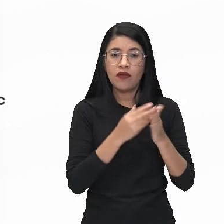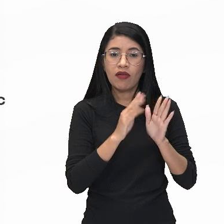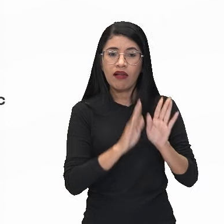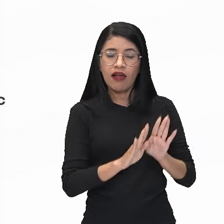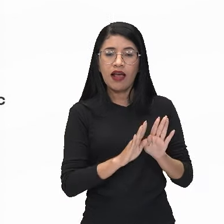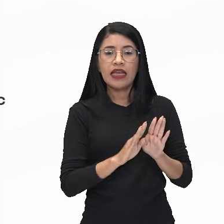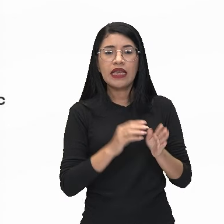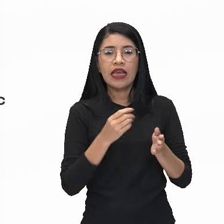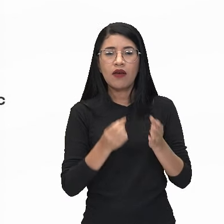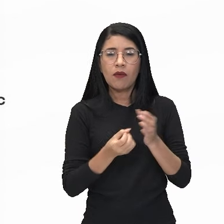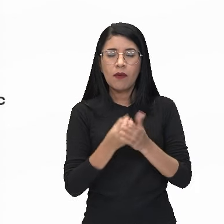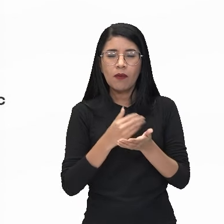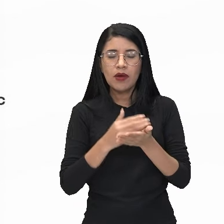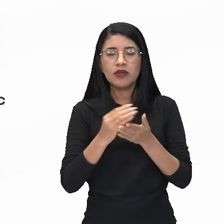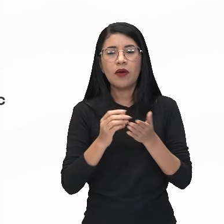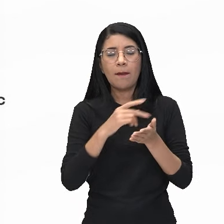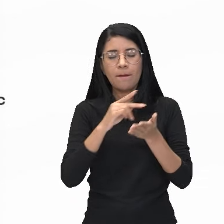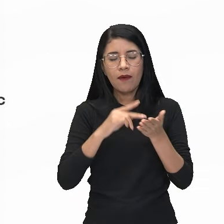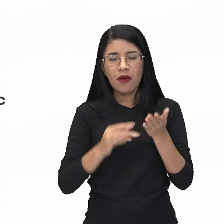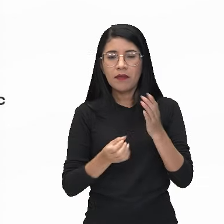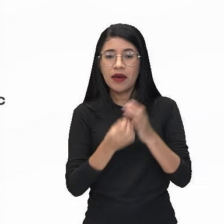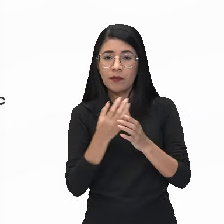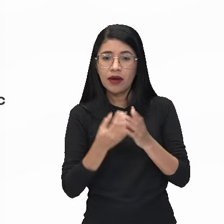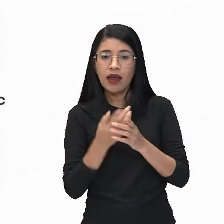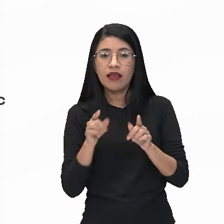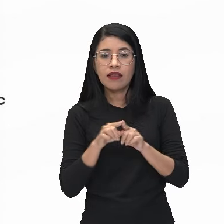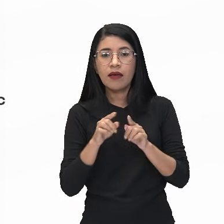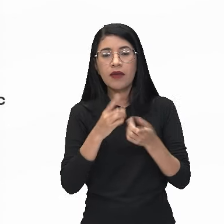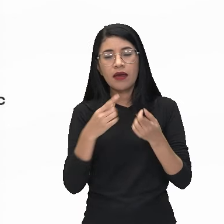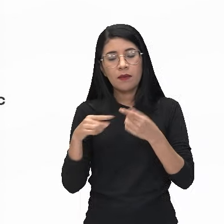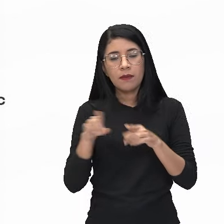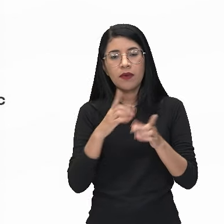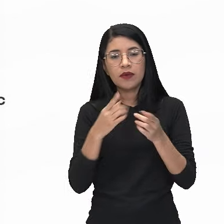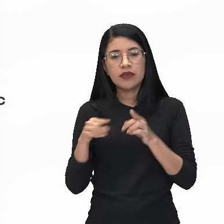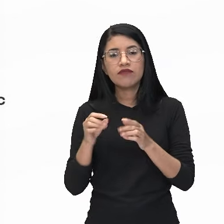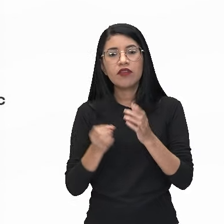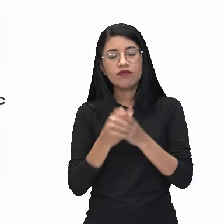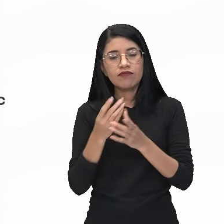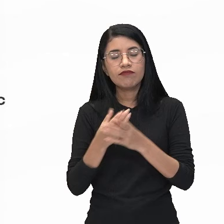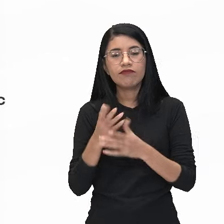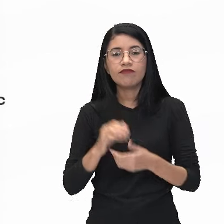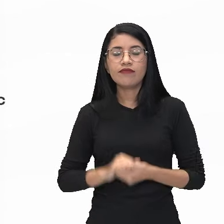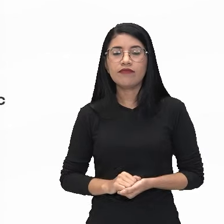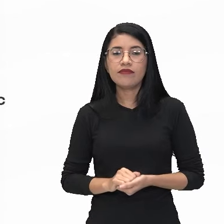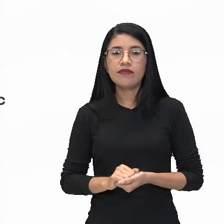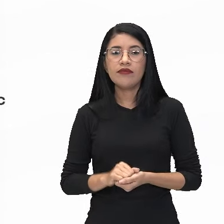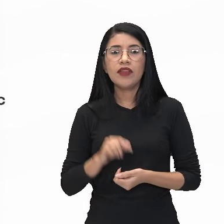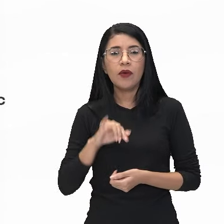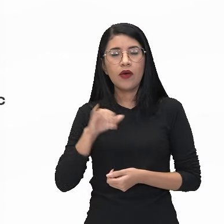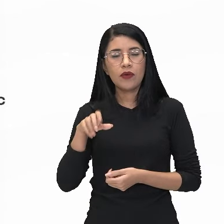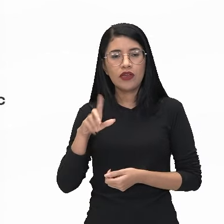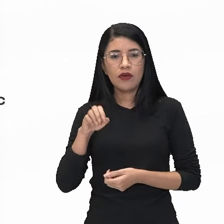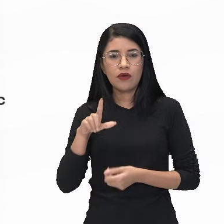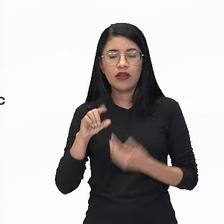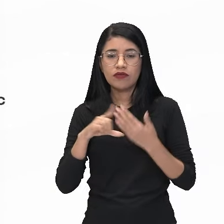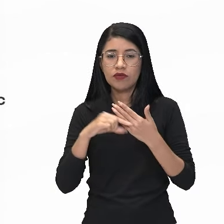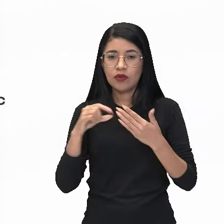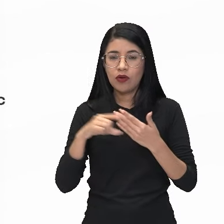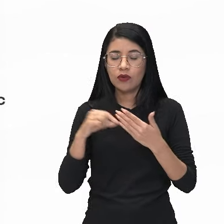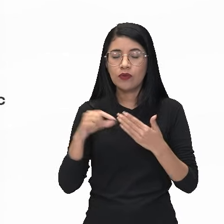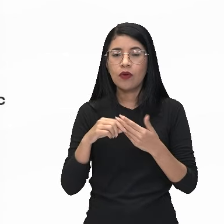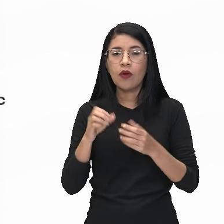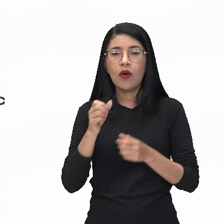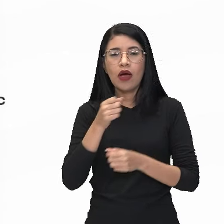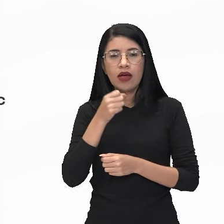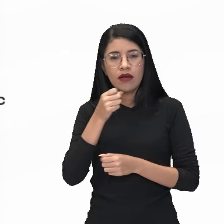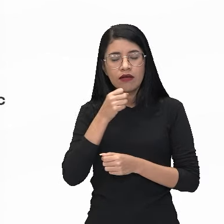começou a escrever seus primeiros poemas e a compor suas primeiras canções. Esse, então, é o Nicolás Júnior, cantor